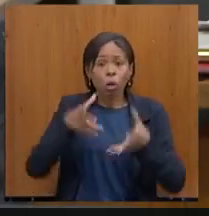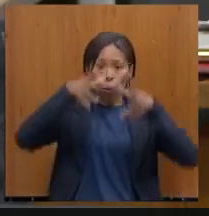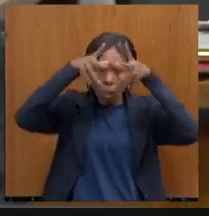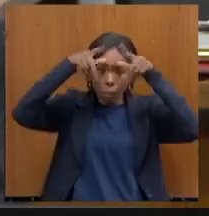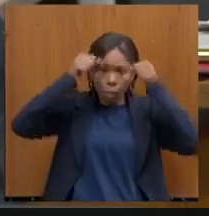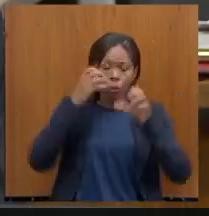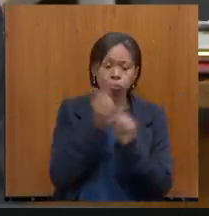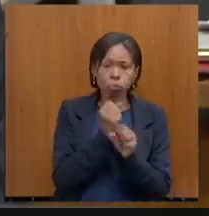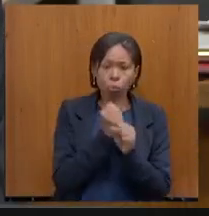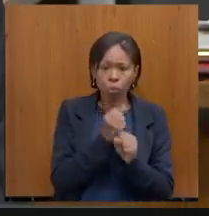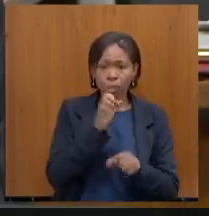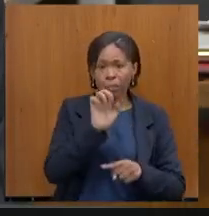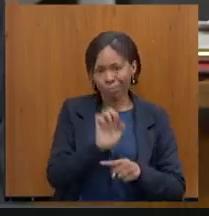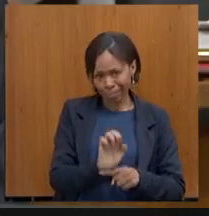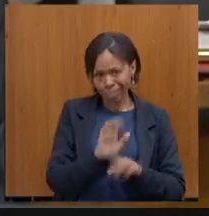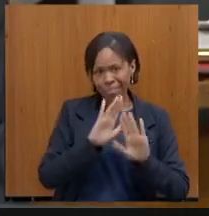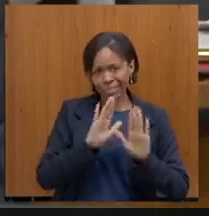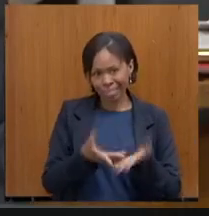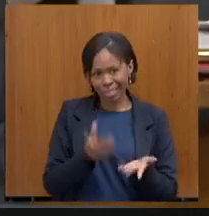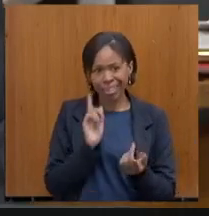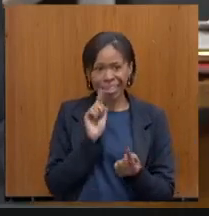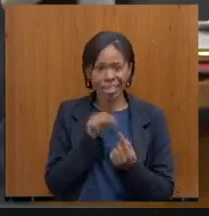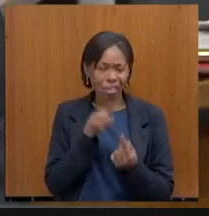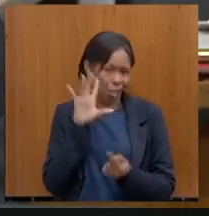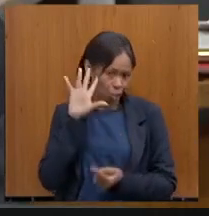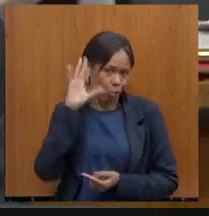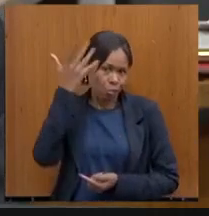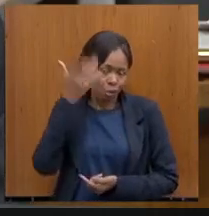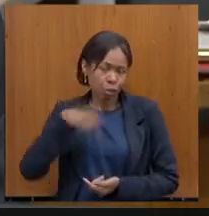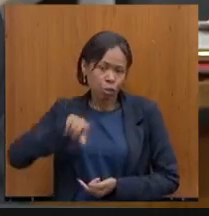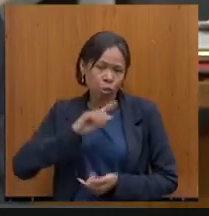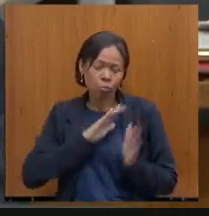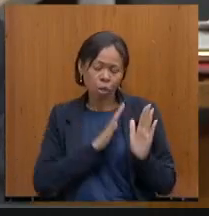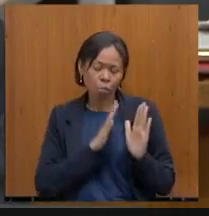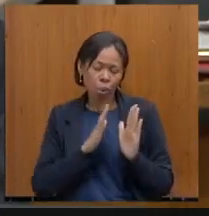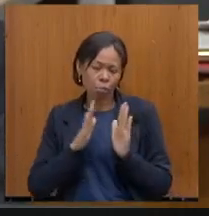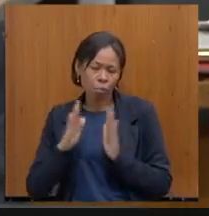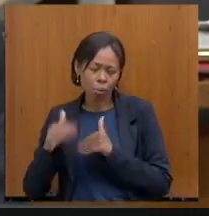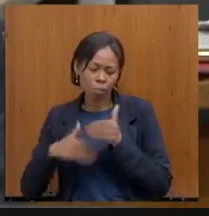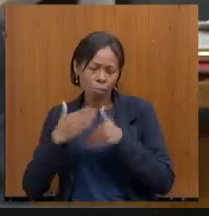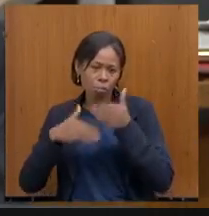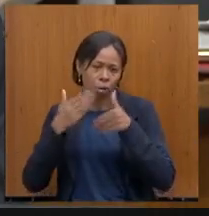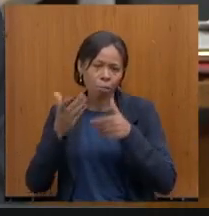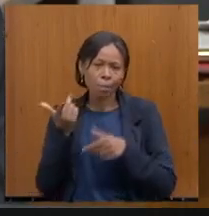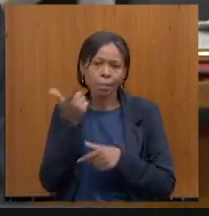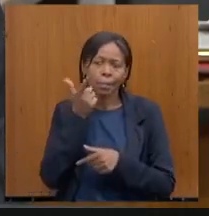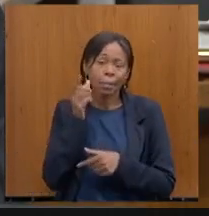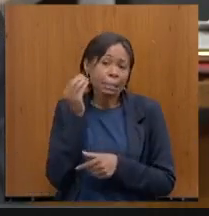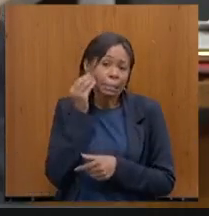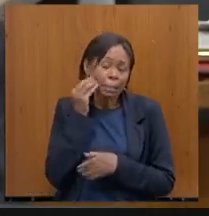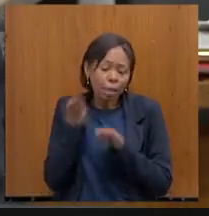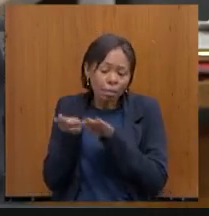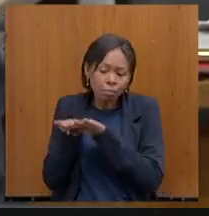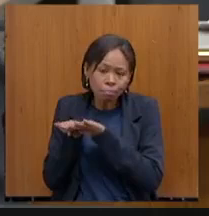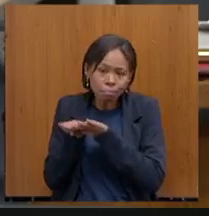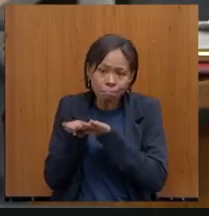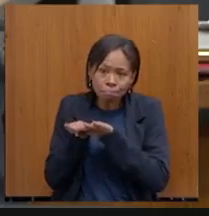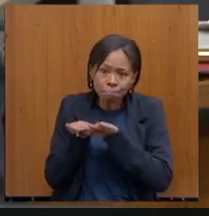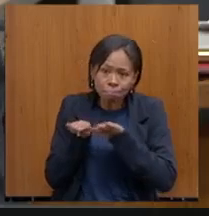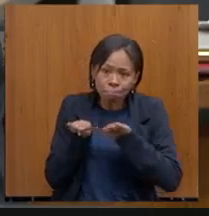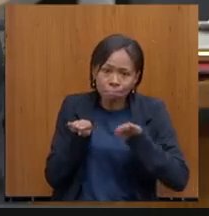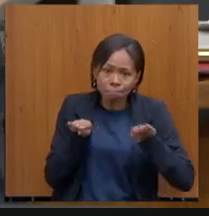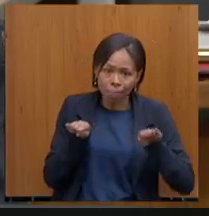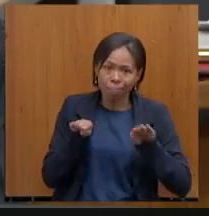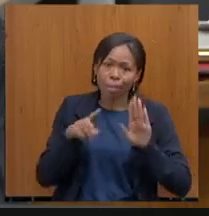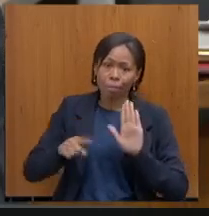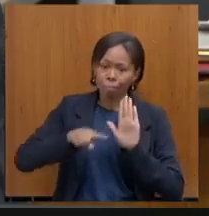Estado já definiu. Então, a gente está buscando fazer todo esse processo para que a gente consiga estabilizar, parar de gerar passivos